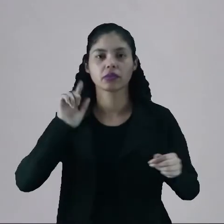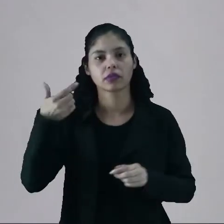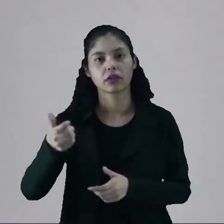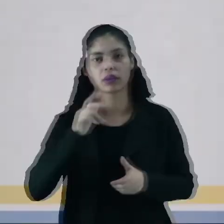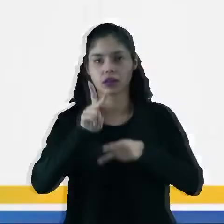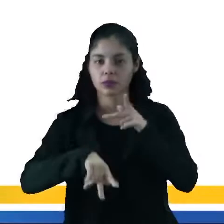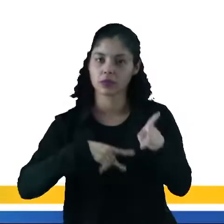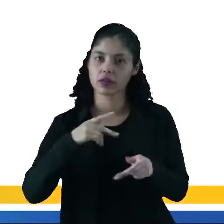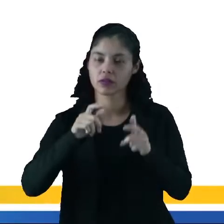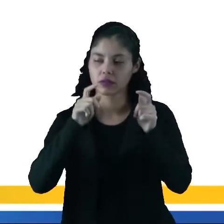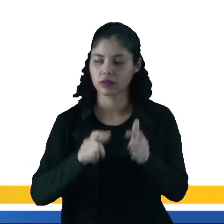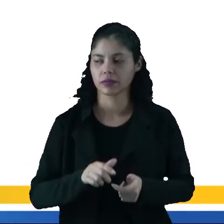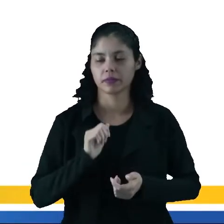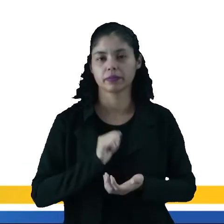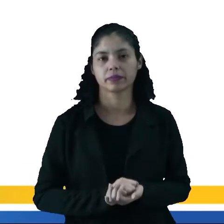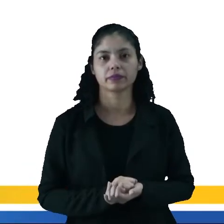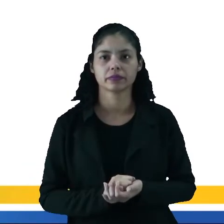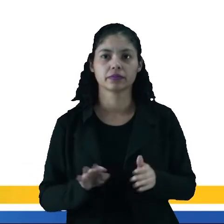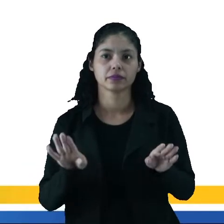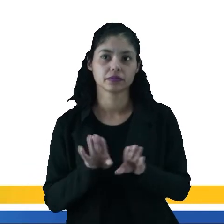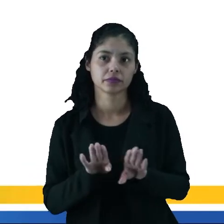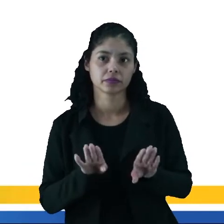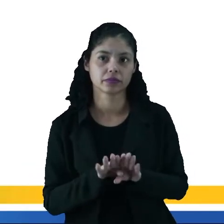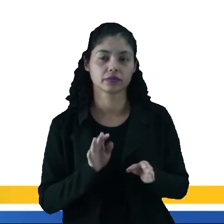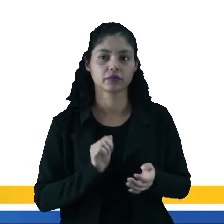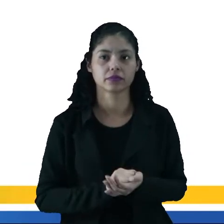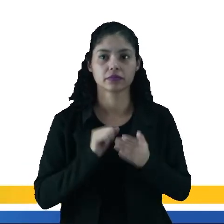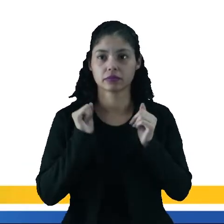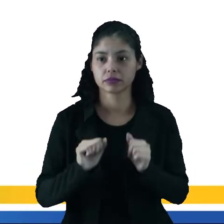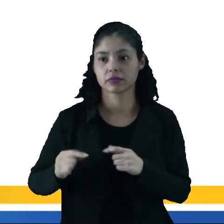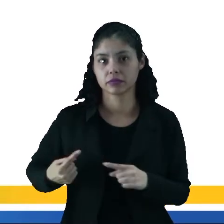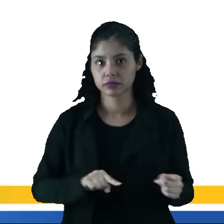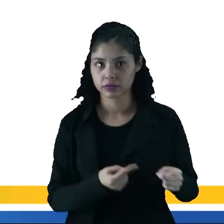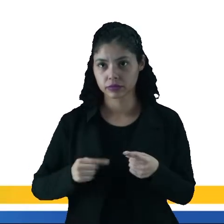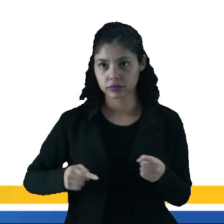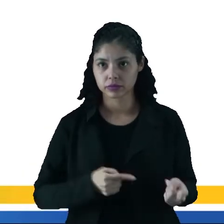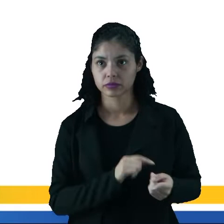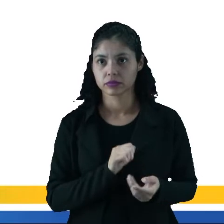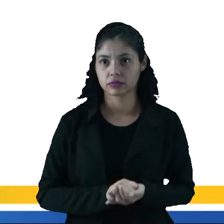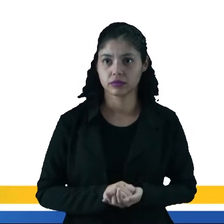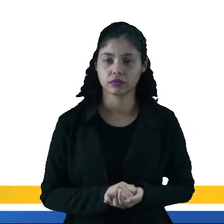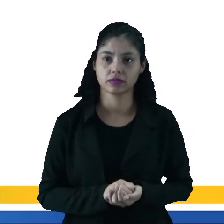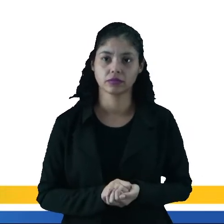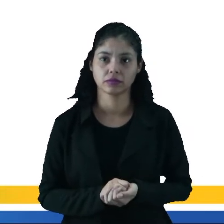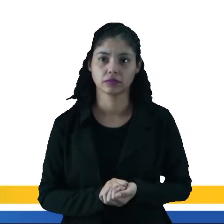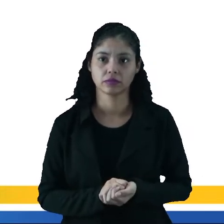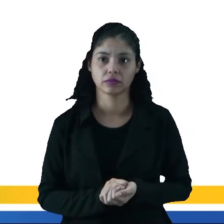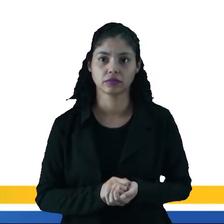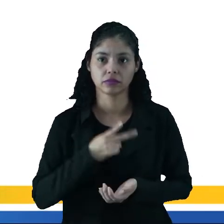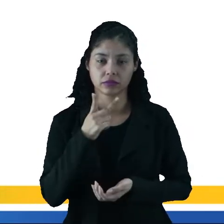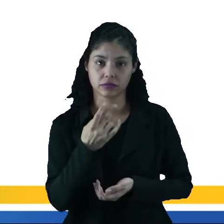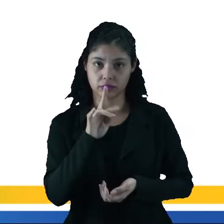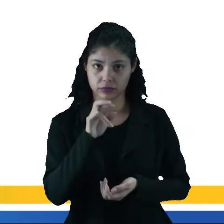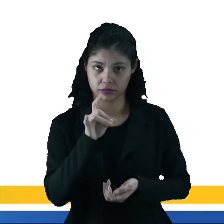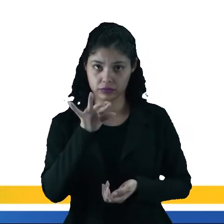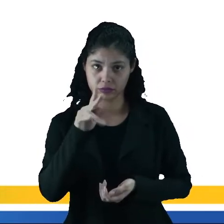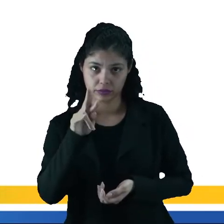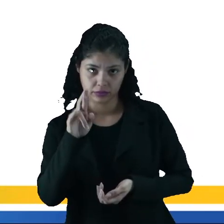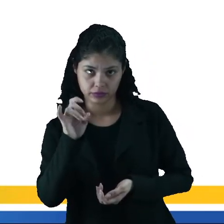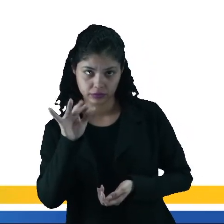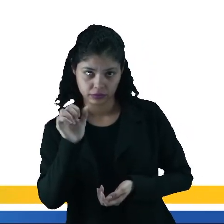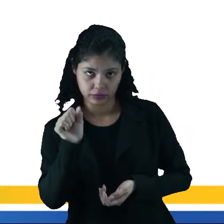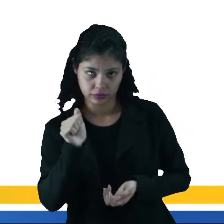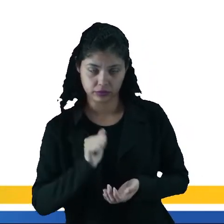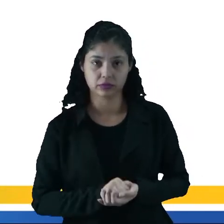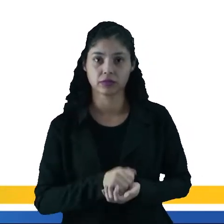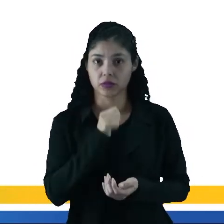daquela população local. E também pode provocar o deslocamento de populações ribeirinhas, né? Em